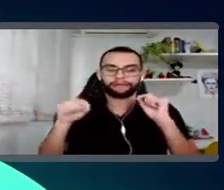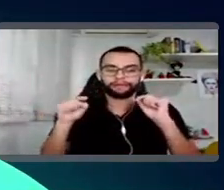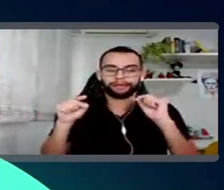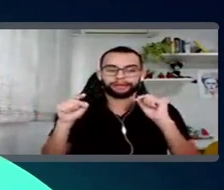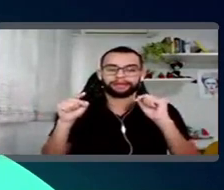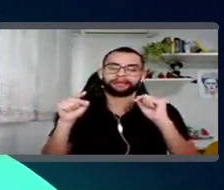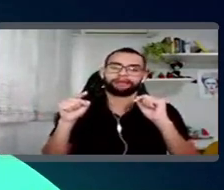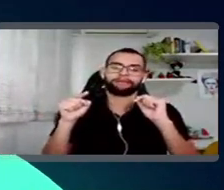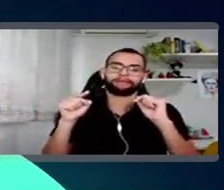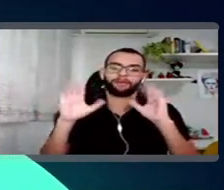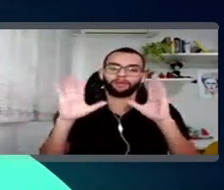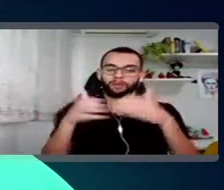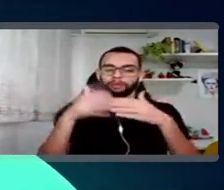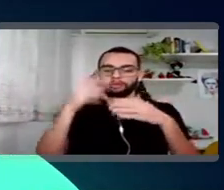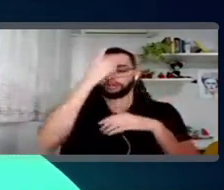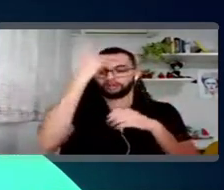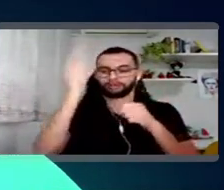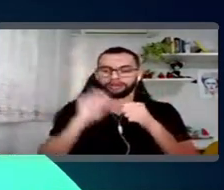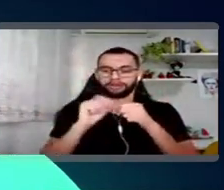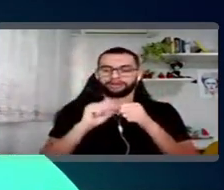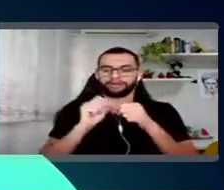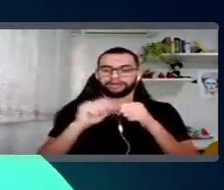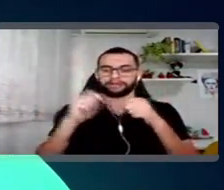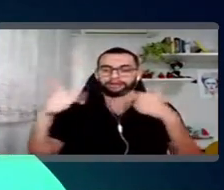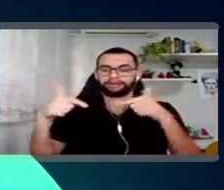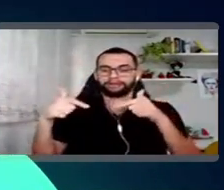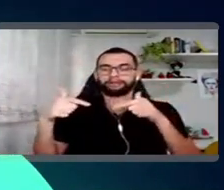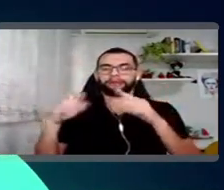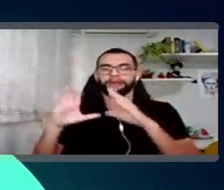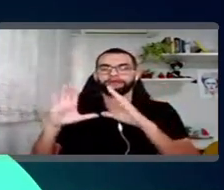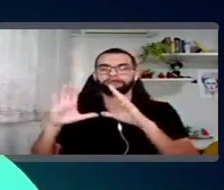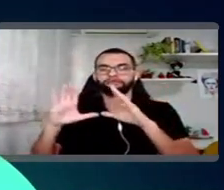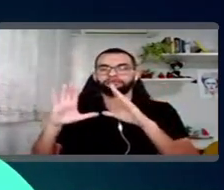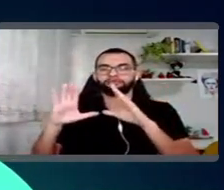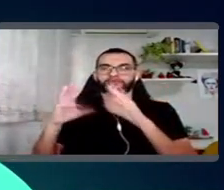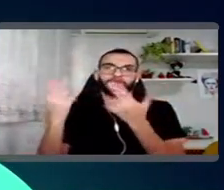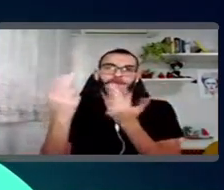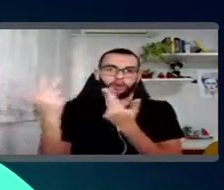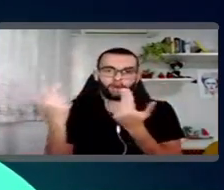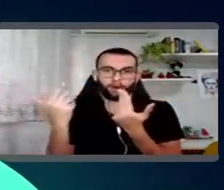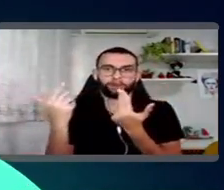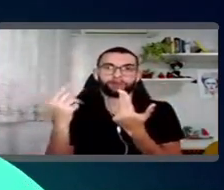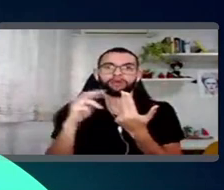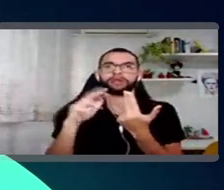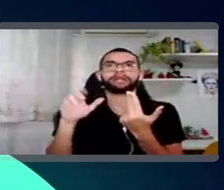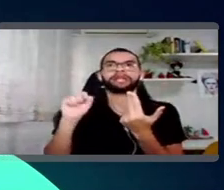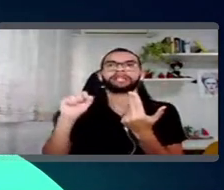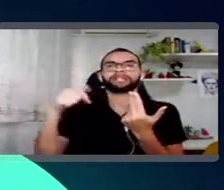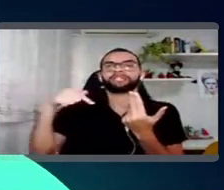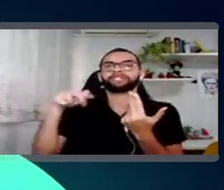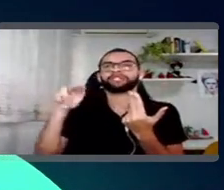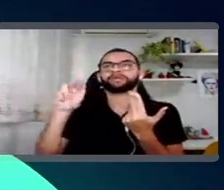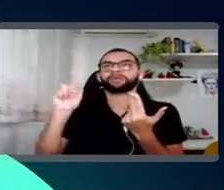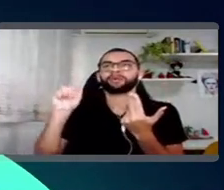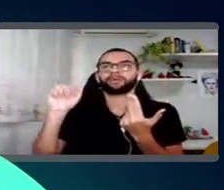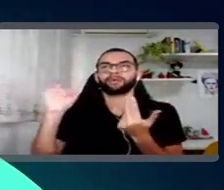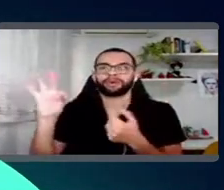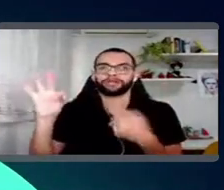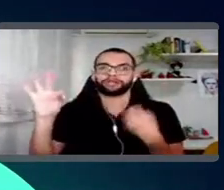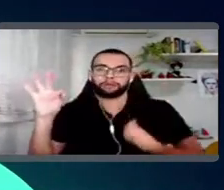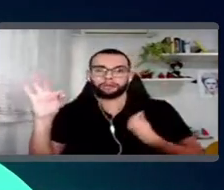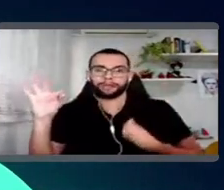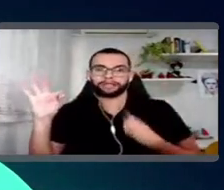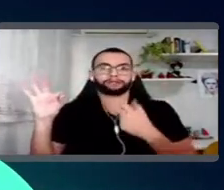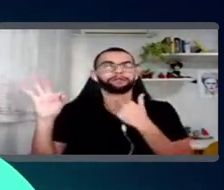realizando tarefas em comum, tá? Então, não quer dizer que eu faço parte de uma squad que eu não posso contribuir em outra,